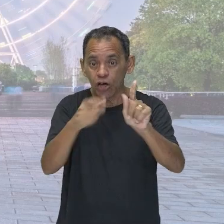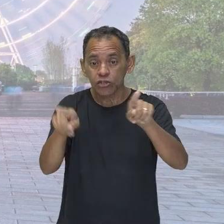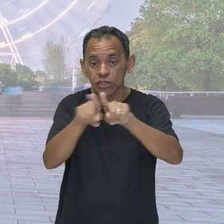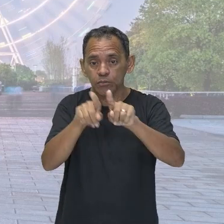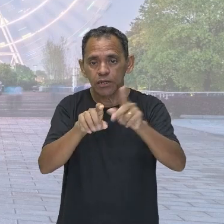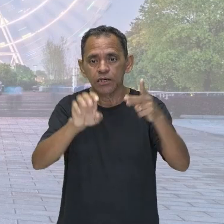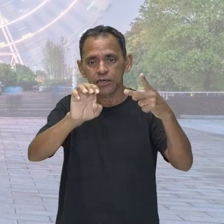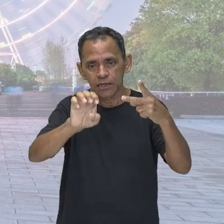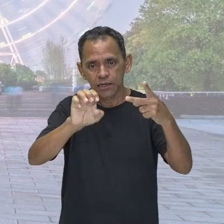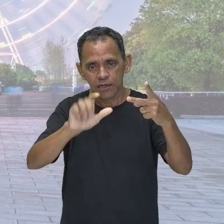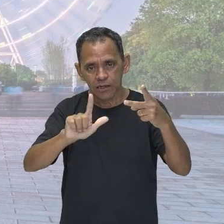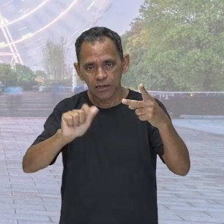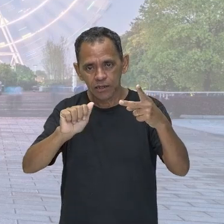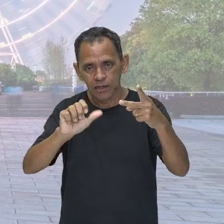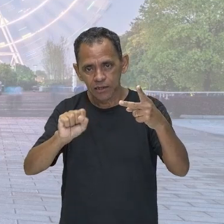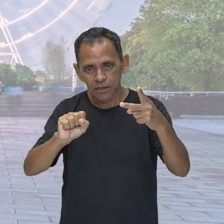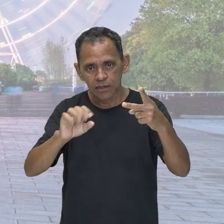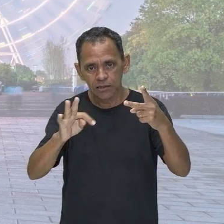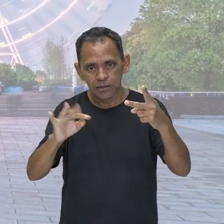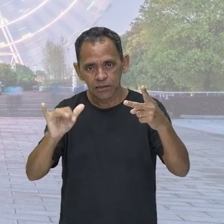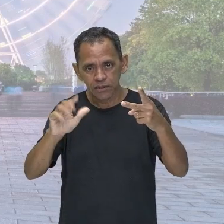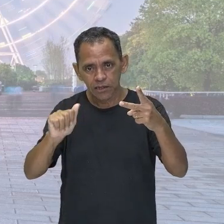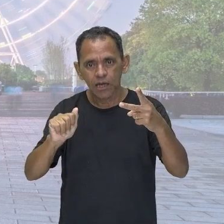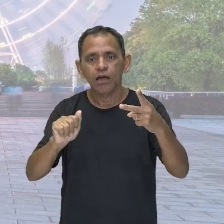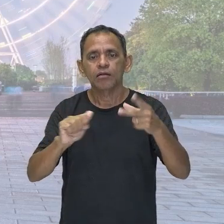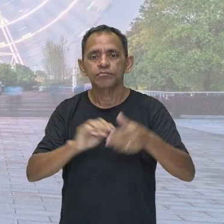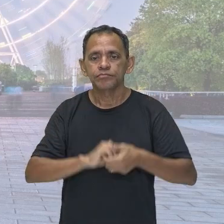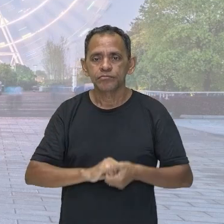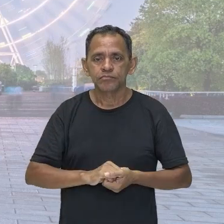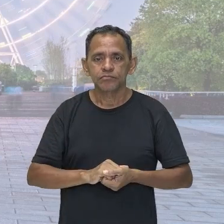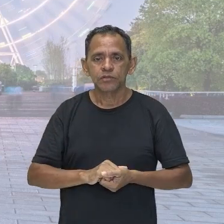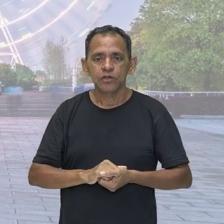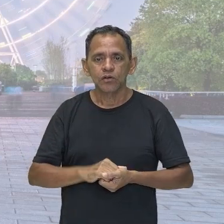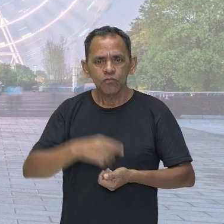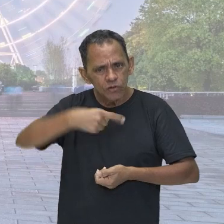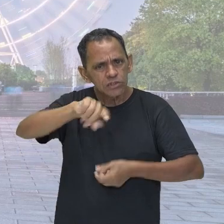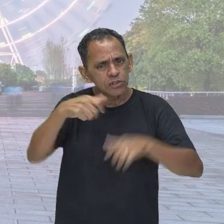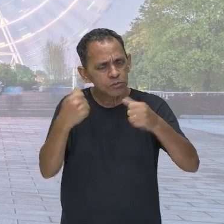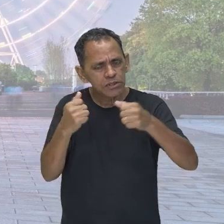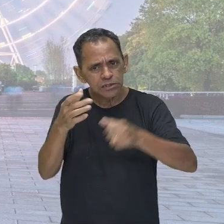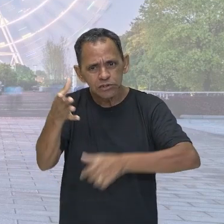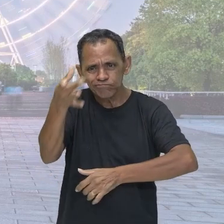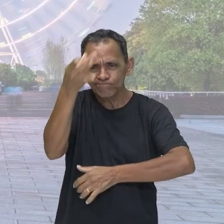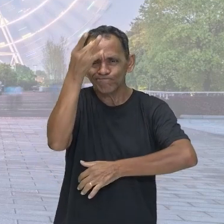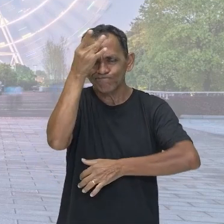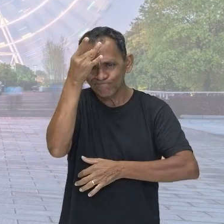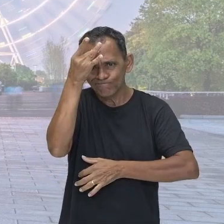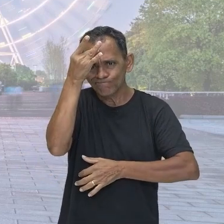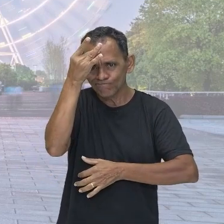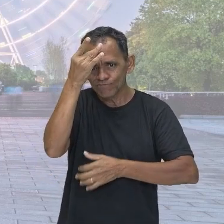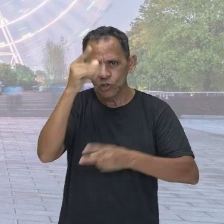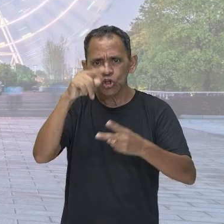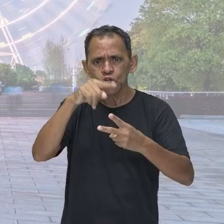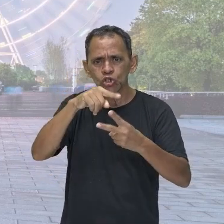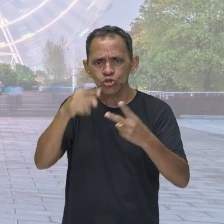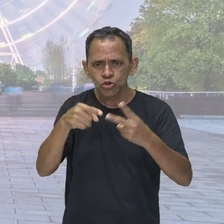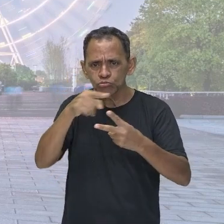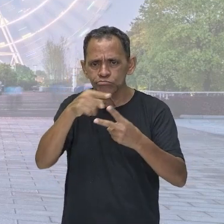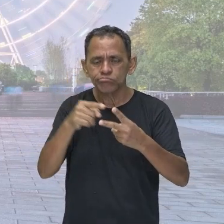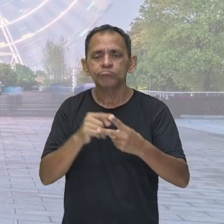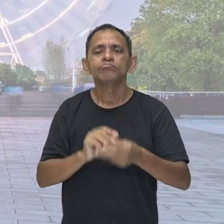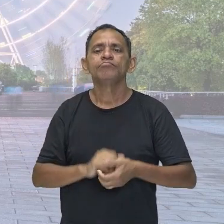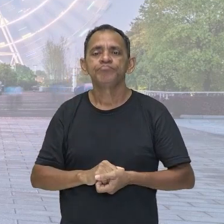A elástica, né? Força a mente, força a tua mente, fecha o caderno e escreve. Quais são as energias que nós estudamos hoje? Energia